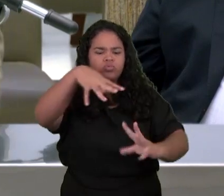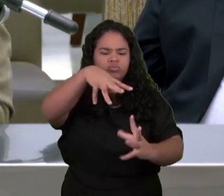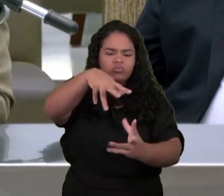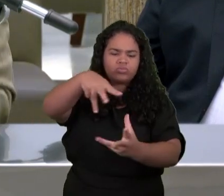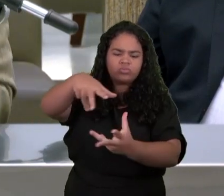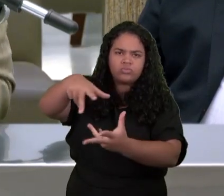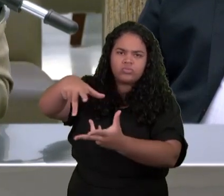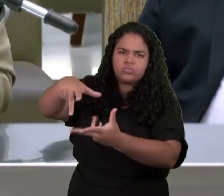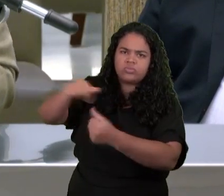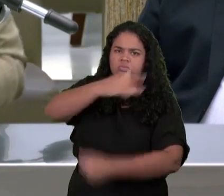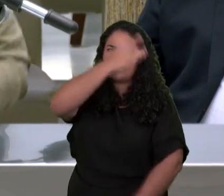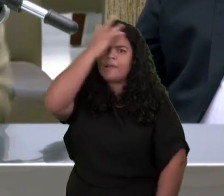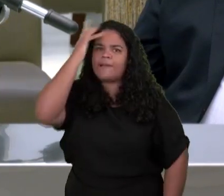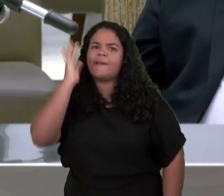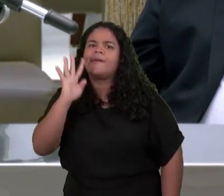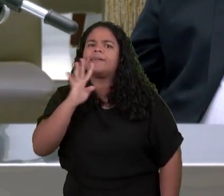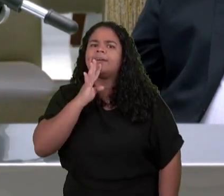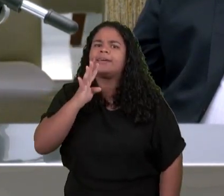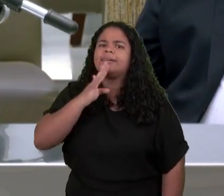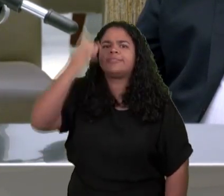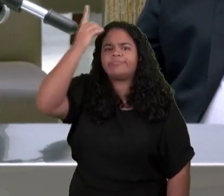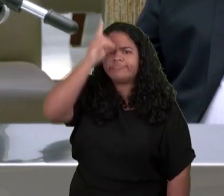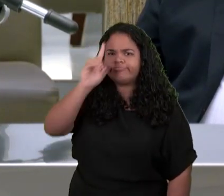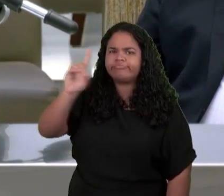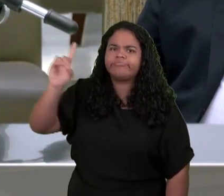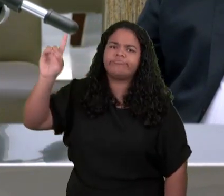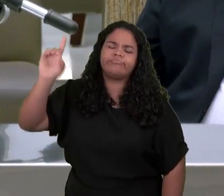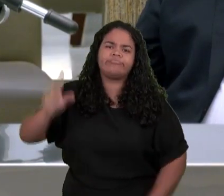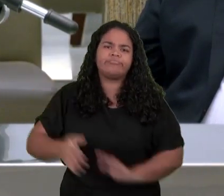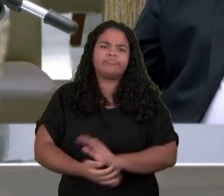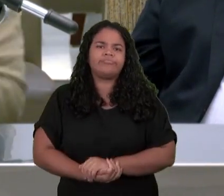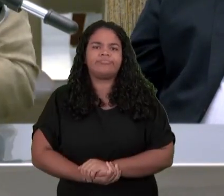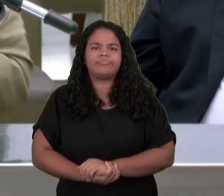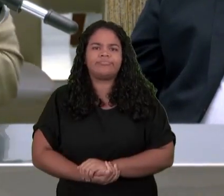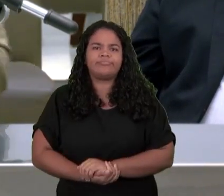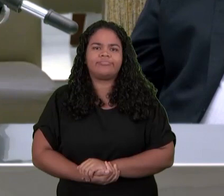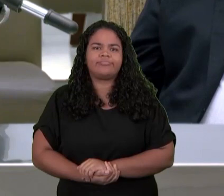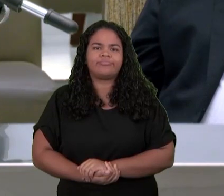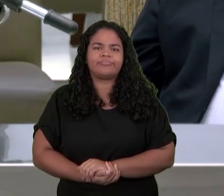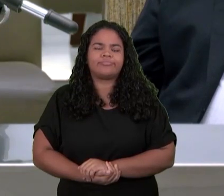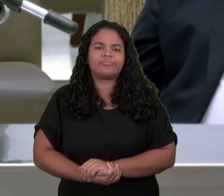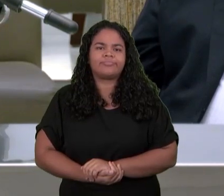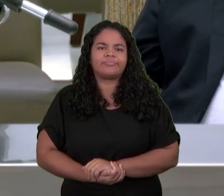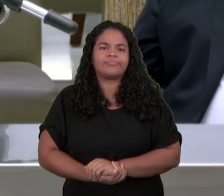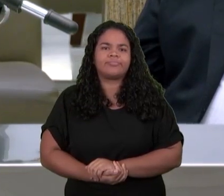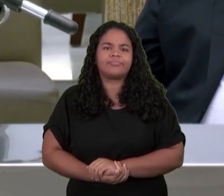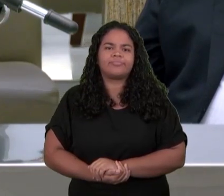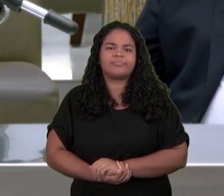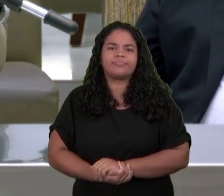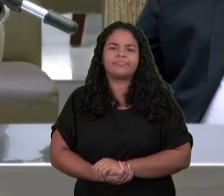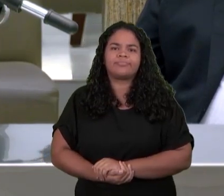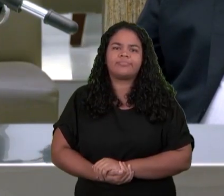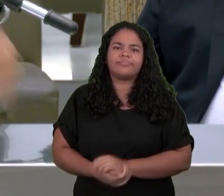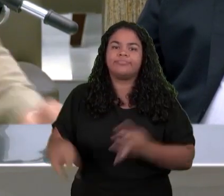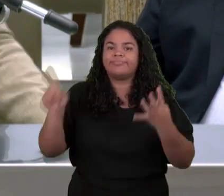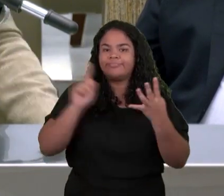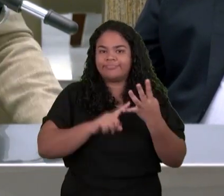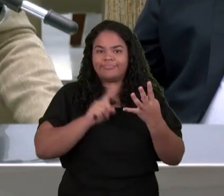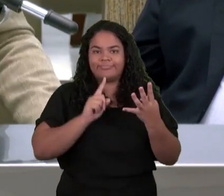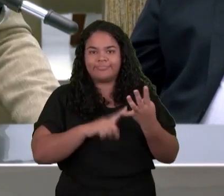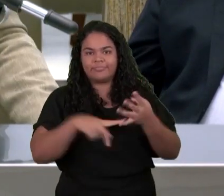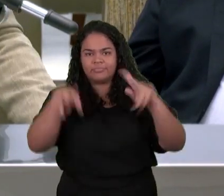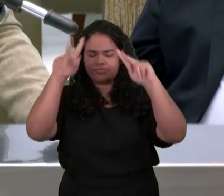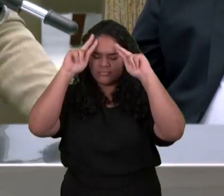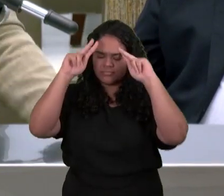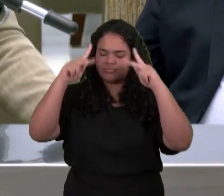pessoas Aqui da terra Em uma dimensão Superior Como as águias E por fim O rosto De homem